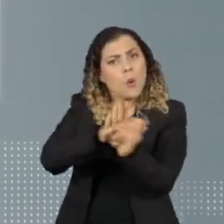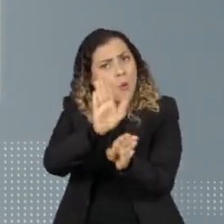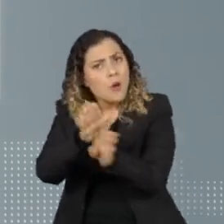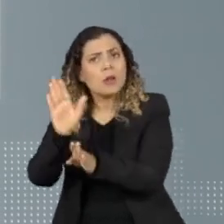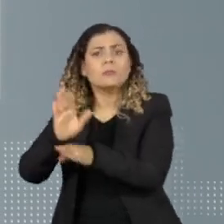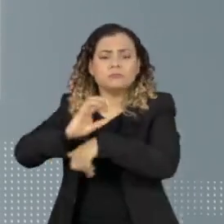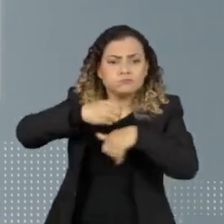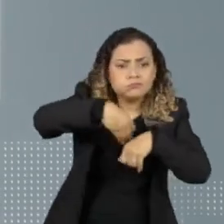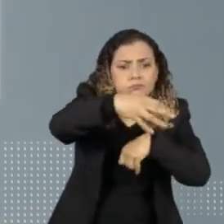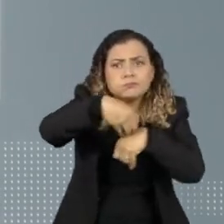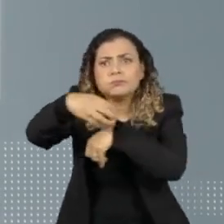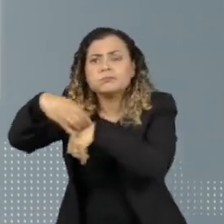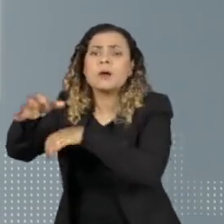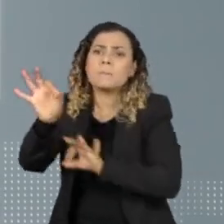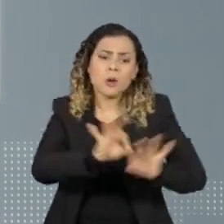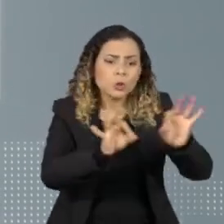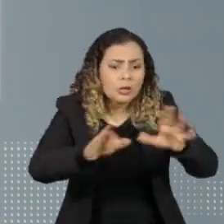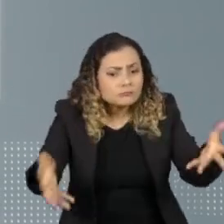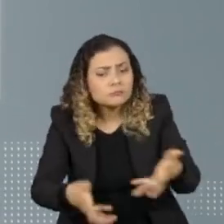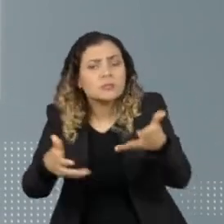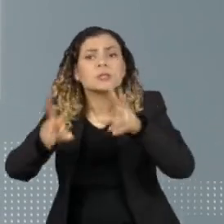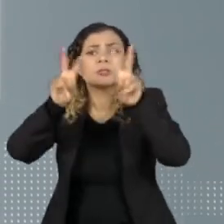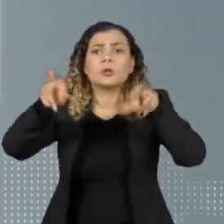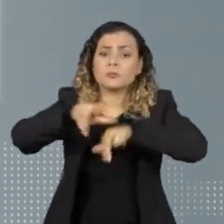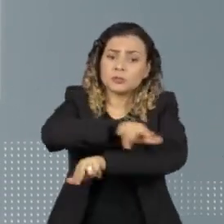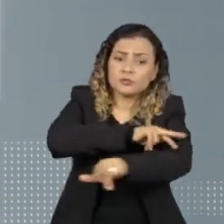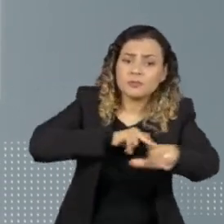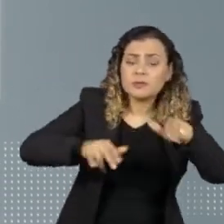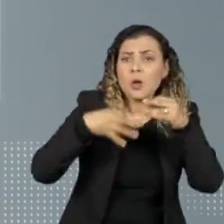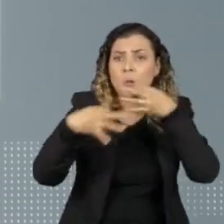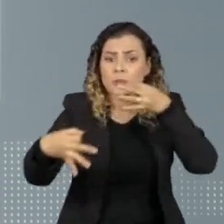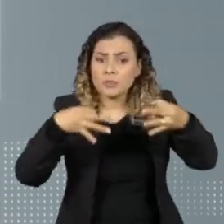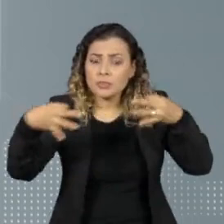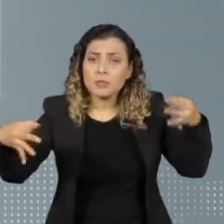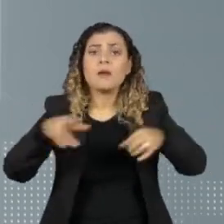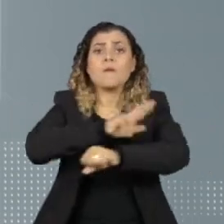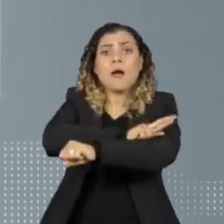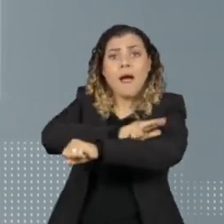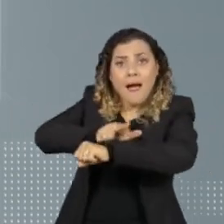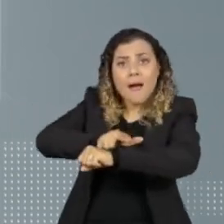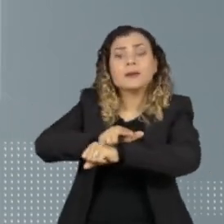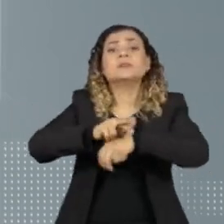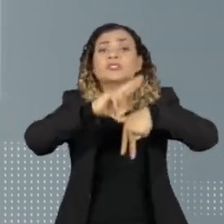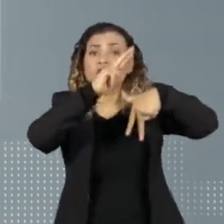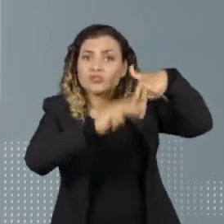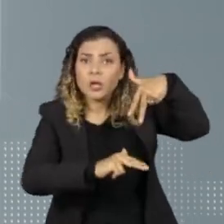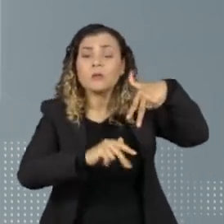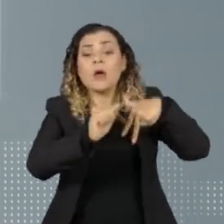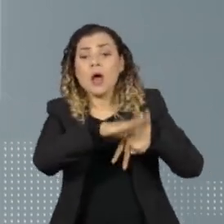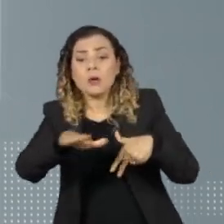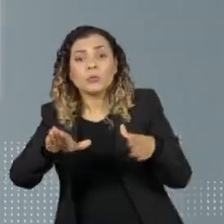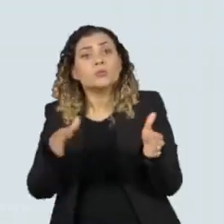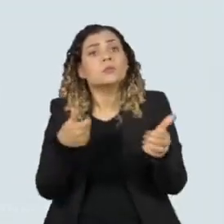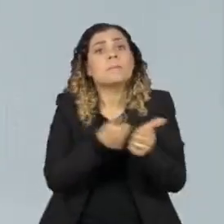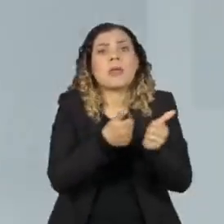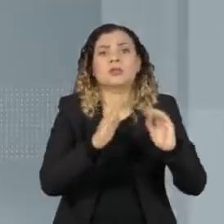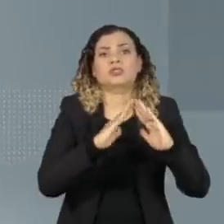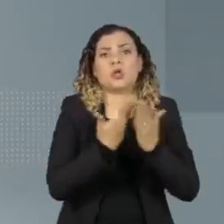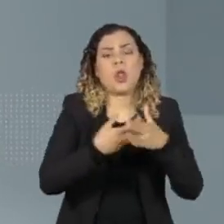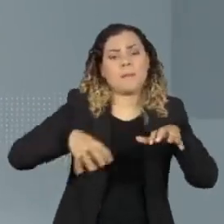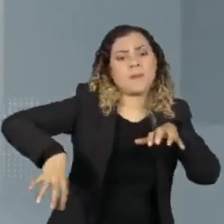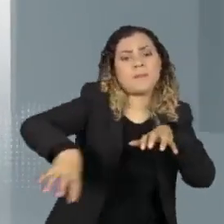orientações educacionais e projetos sobre diversidade de opinião, raça e gênero para alunos e comunidade escolar.